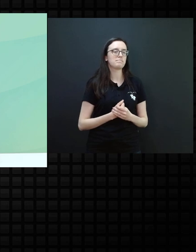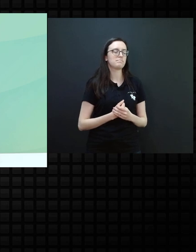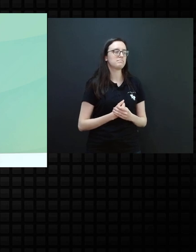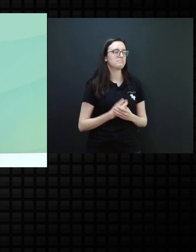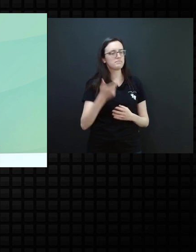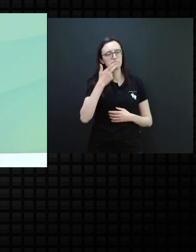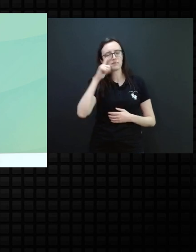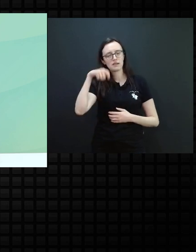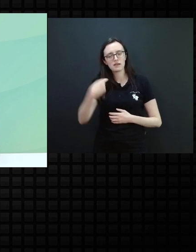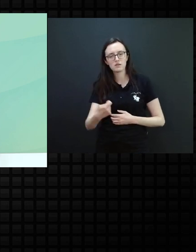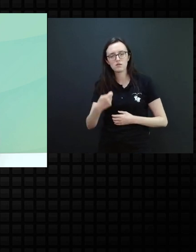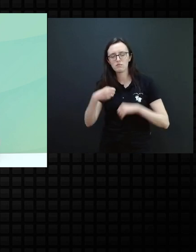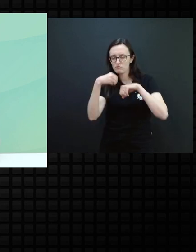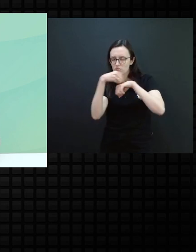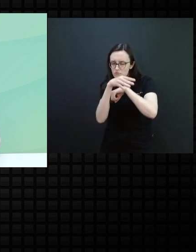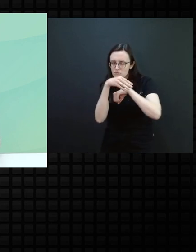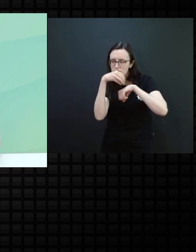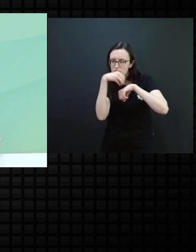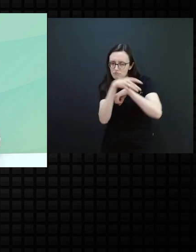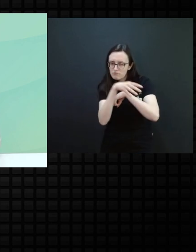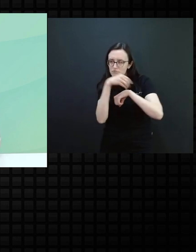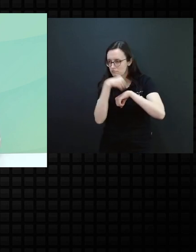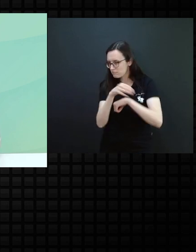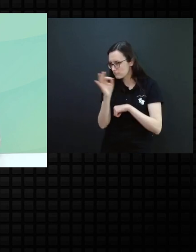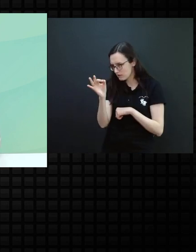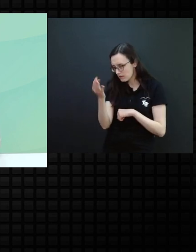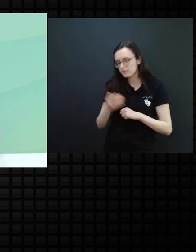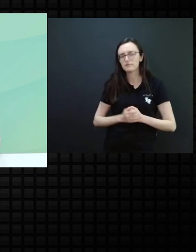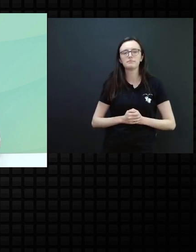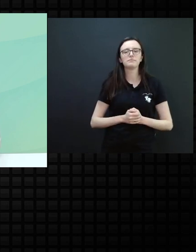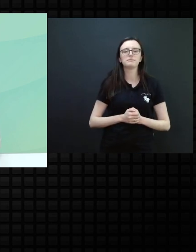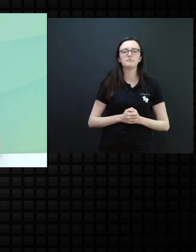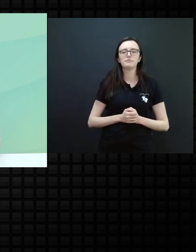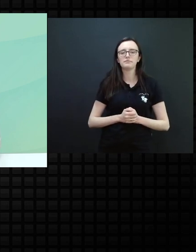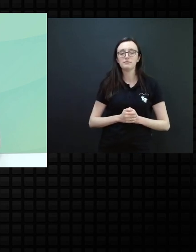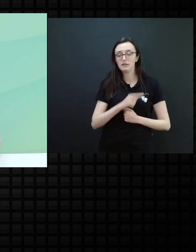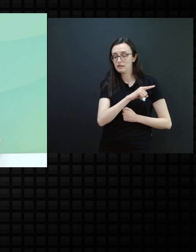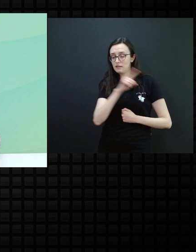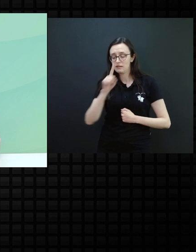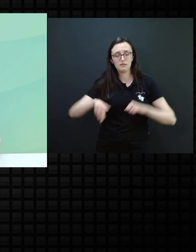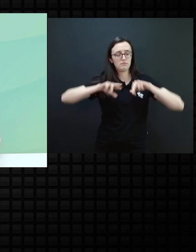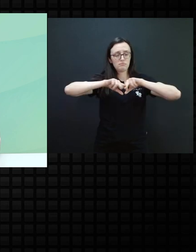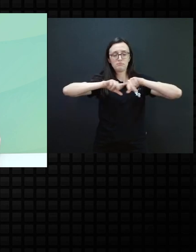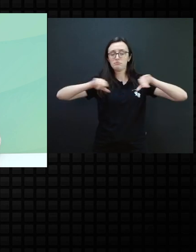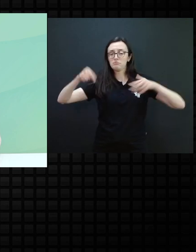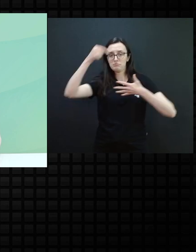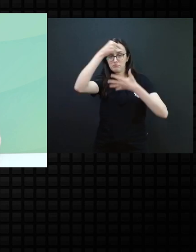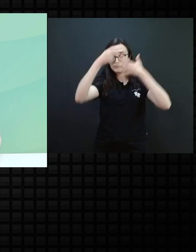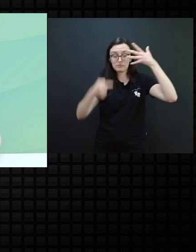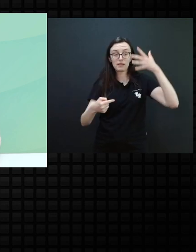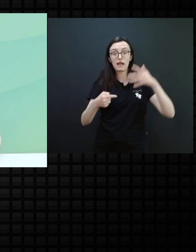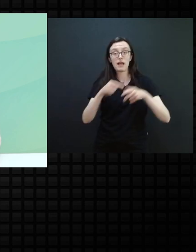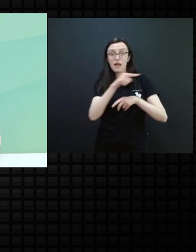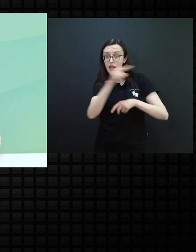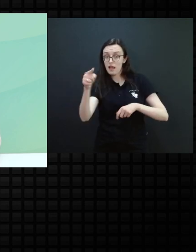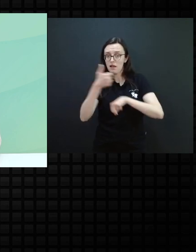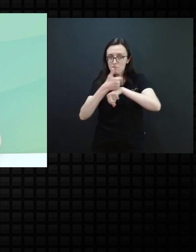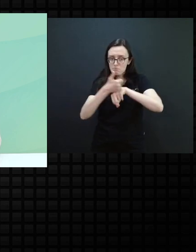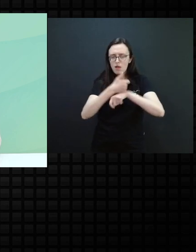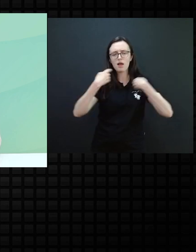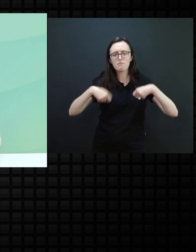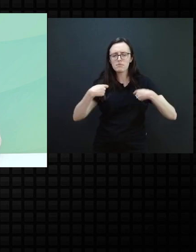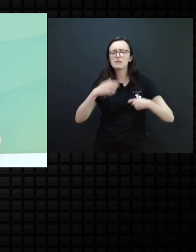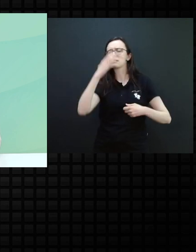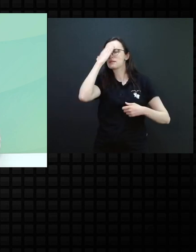da tua pista, né, então, são diversas questões que esse profissional vai ter que ter um